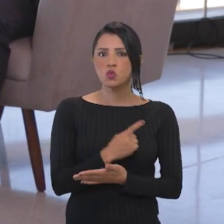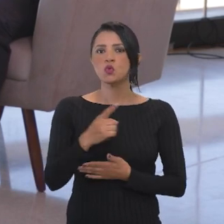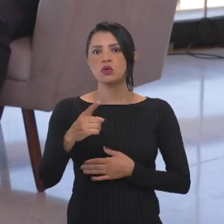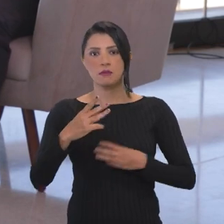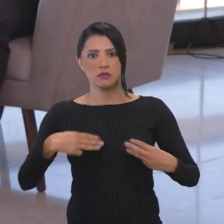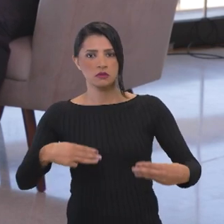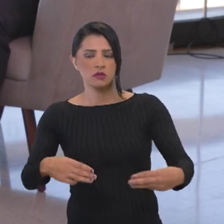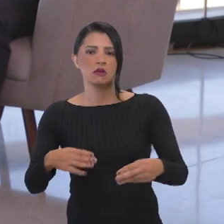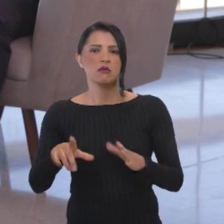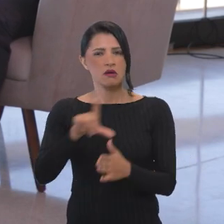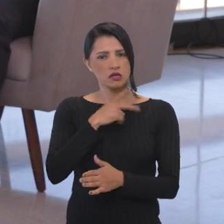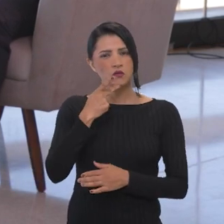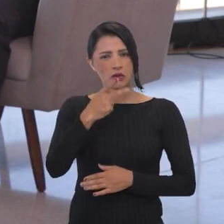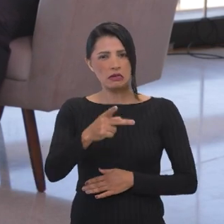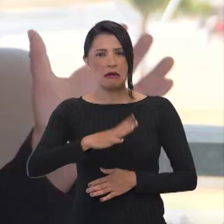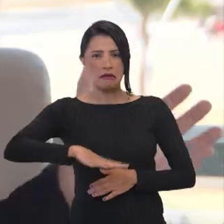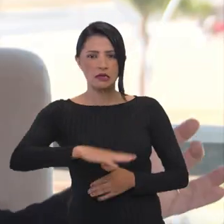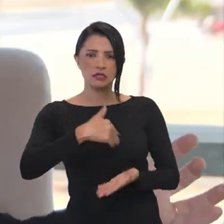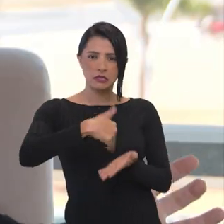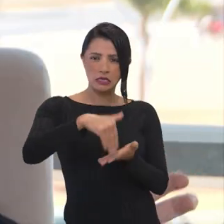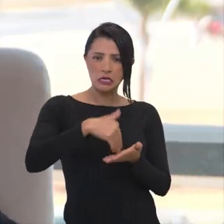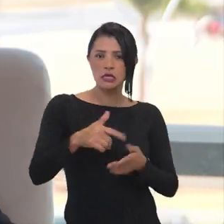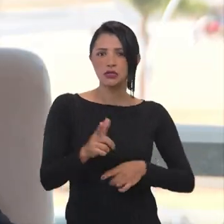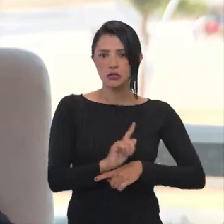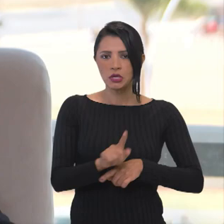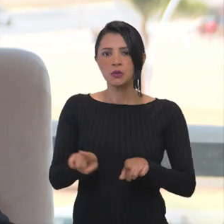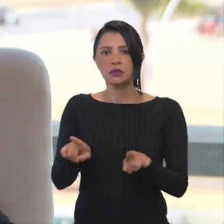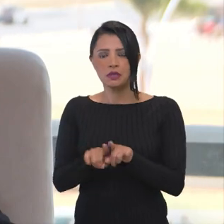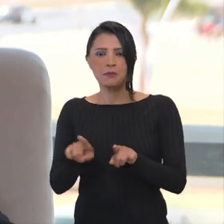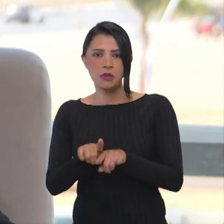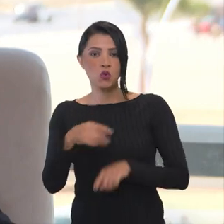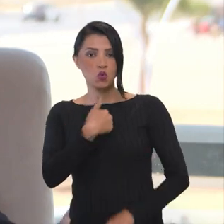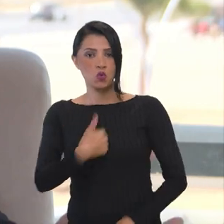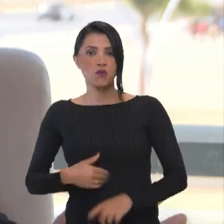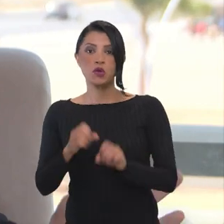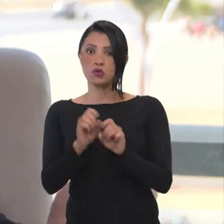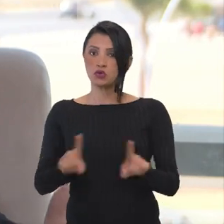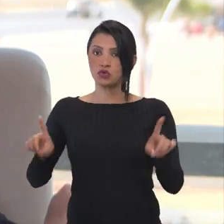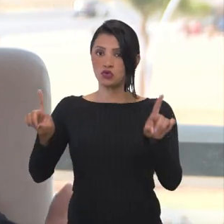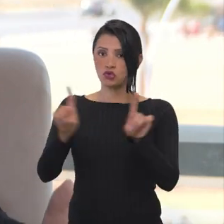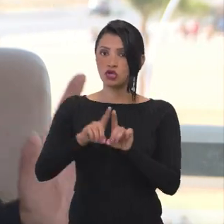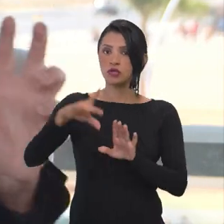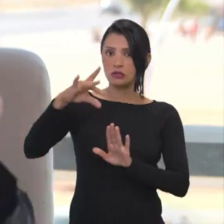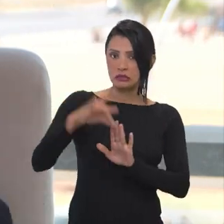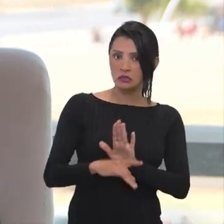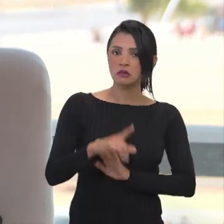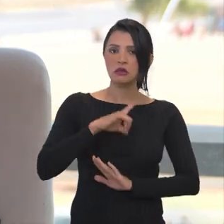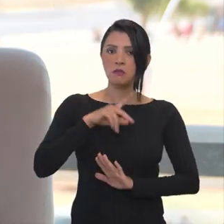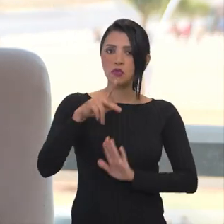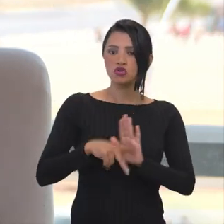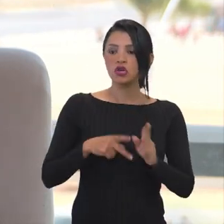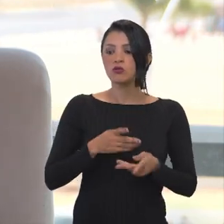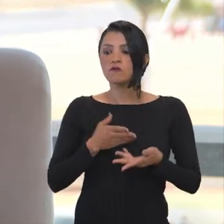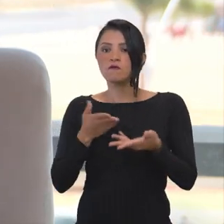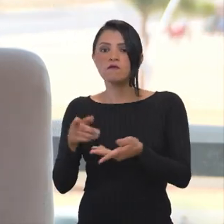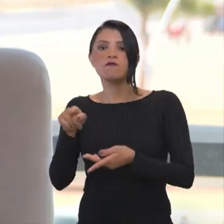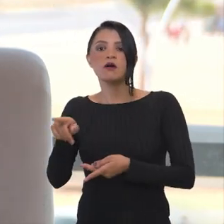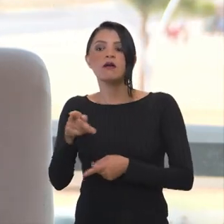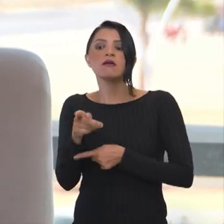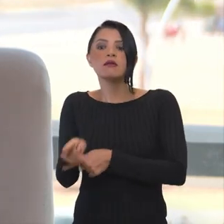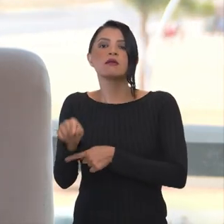que é um pouco o eu tinha mencionado antes, que tanto a área da Secretaria de Gestão quanto a área de Governo Digital tem projetos que eles vão aos ministérios para pensar